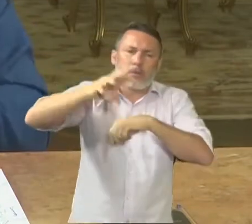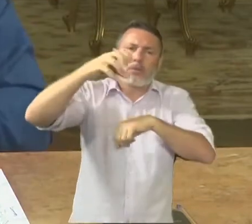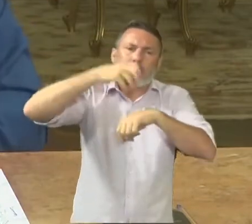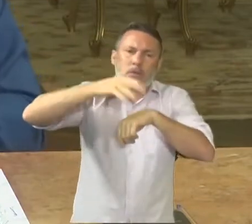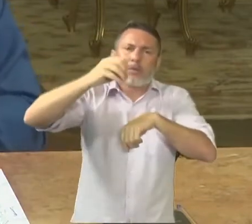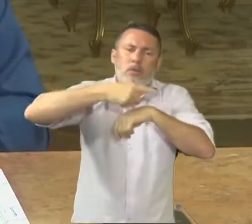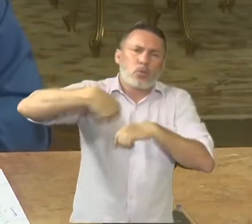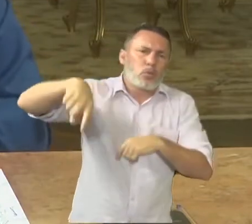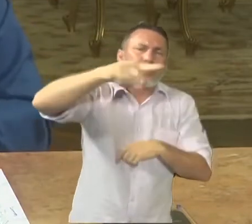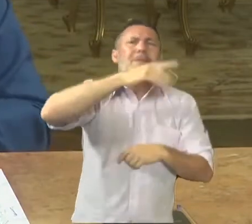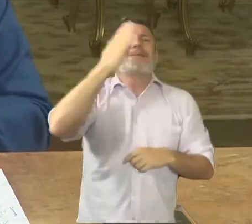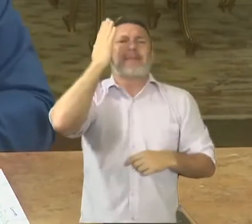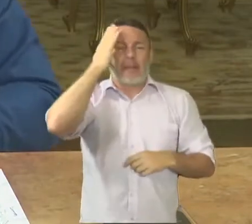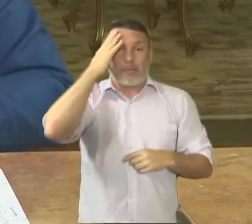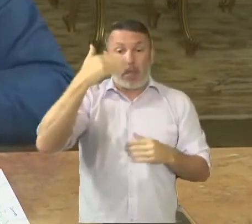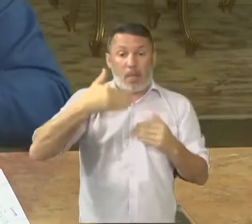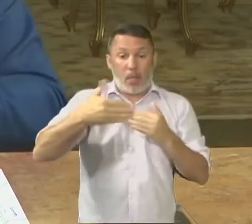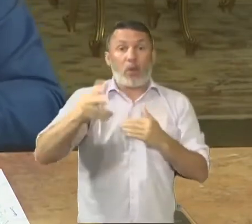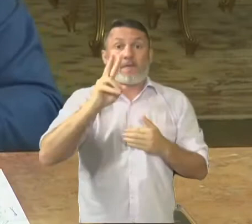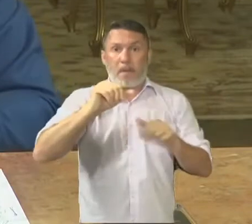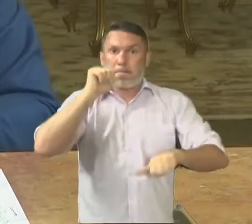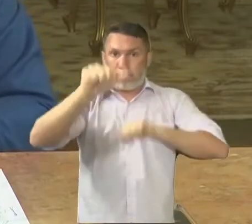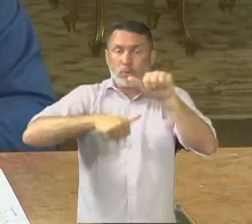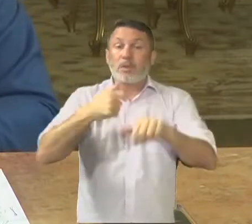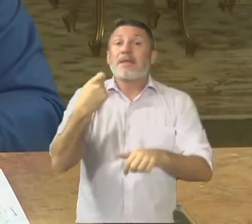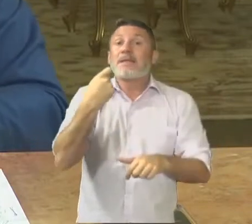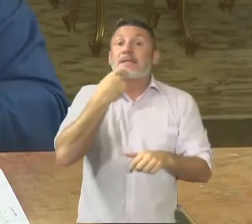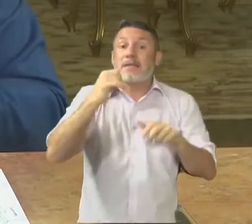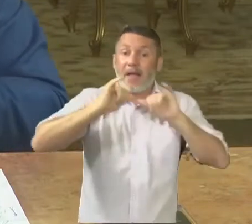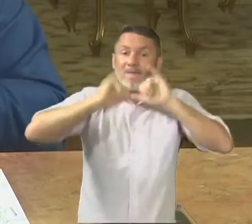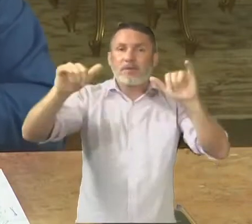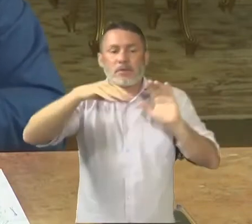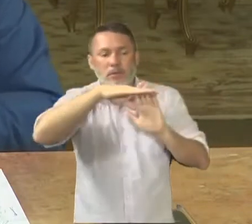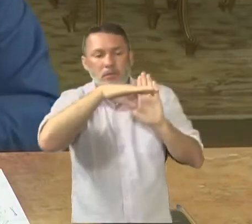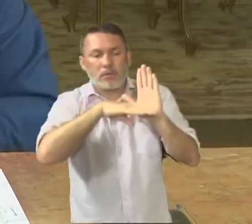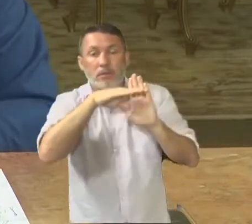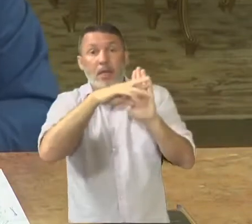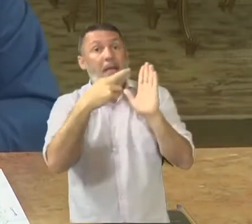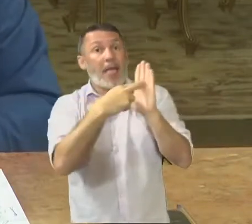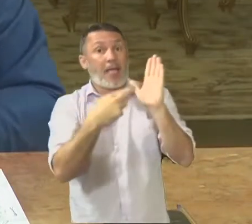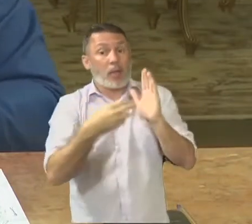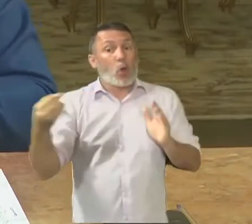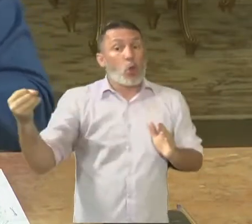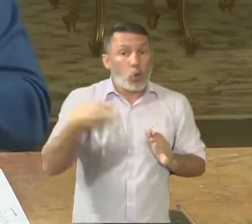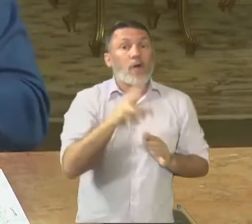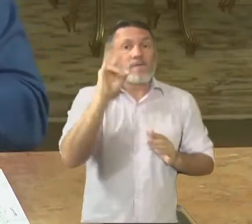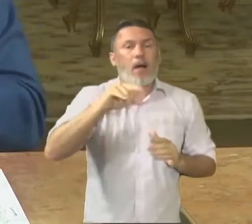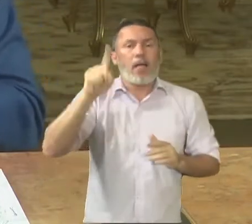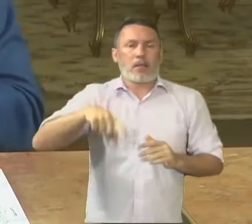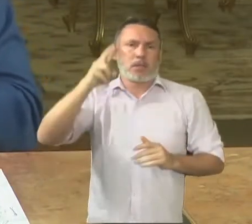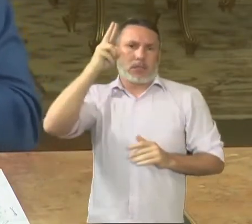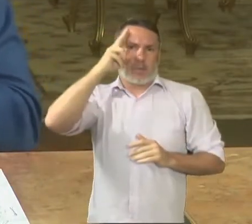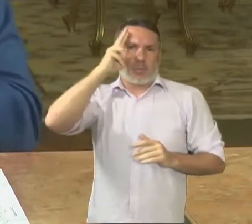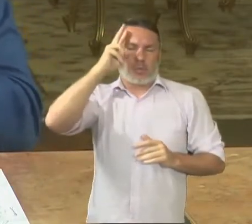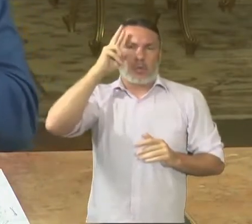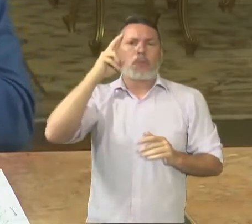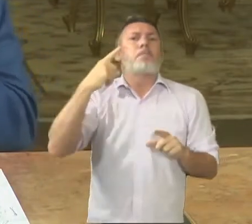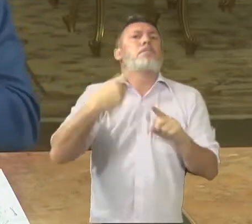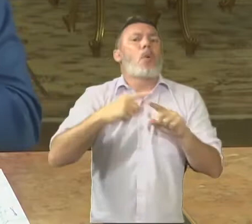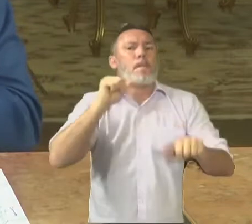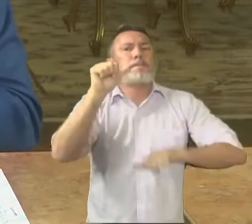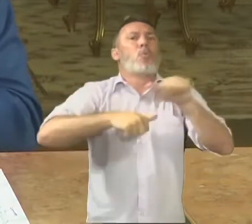assim, nós vamos mudar as medidas qualificadas, vamos anunciar isso na sexta-feira para valer a partir de segunda, porque achamos que